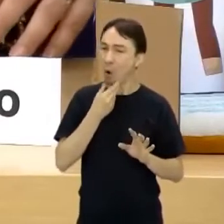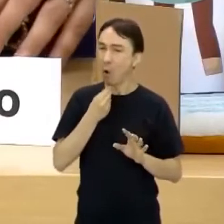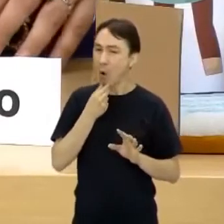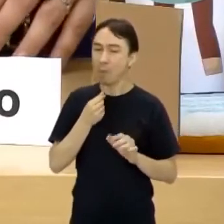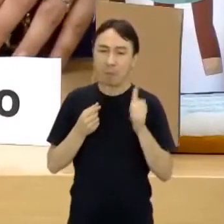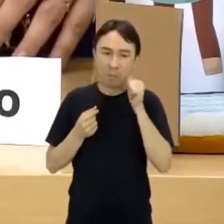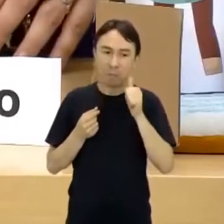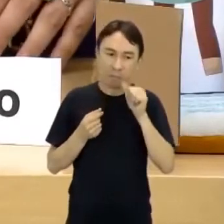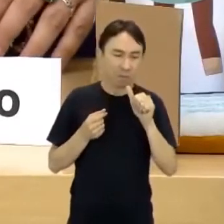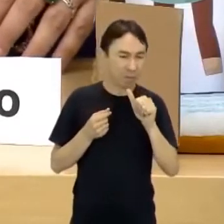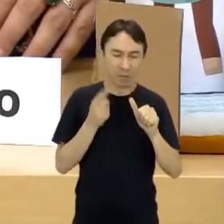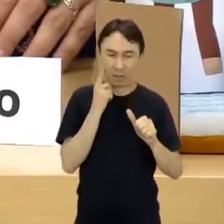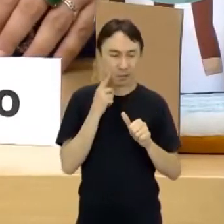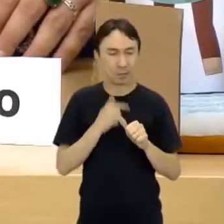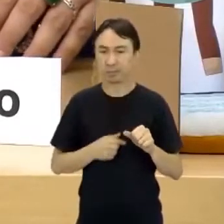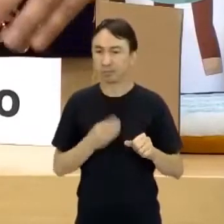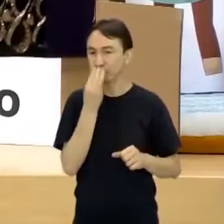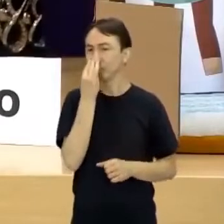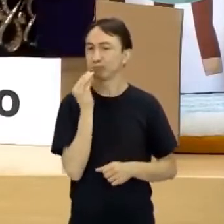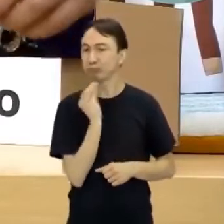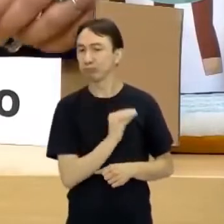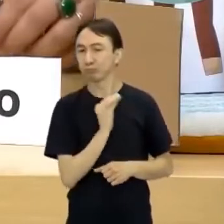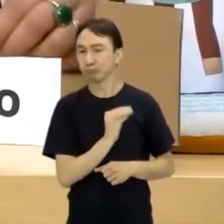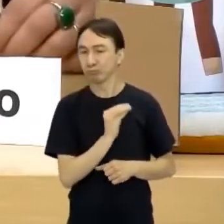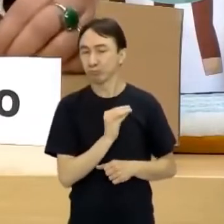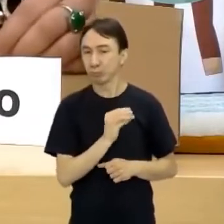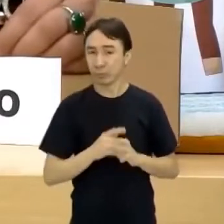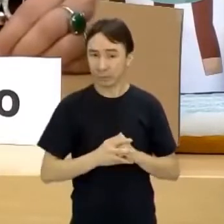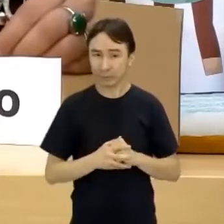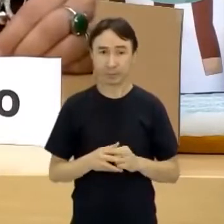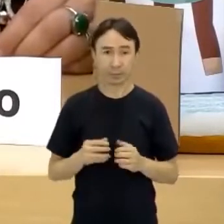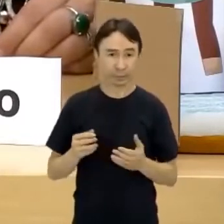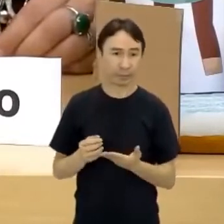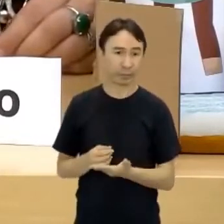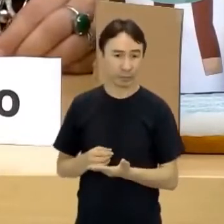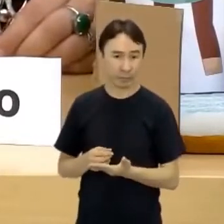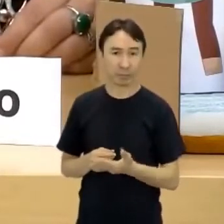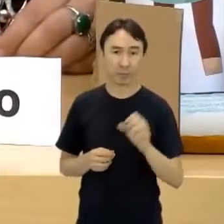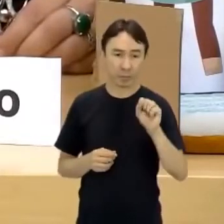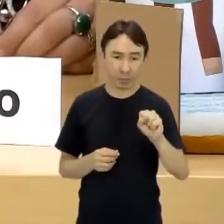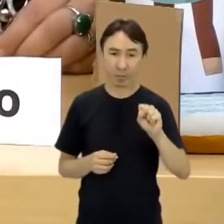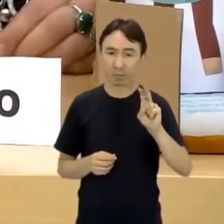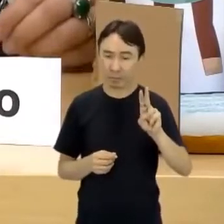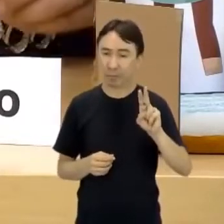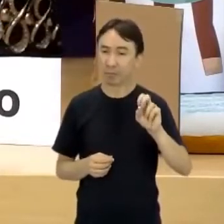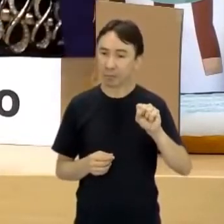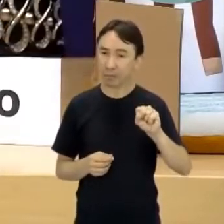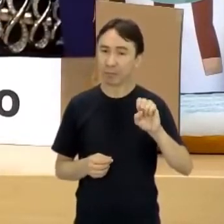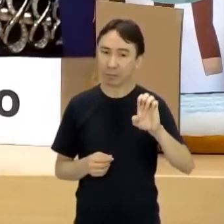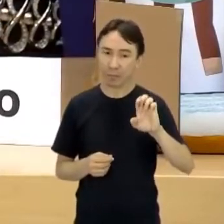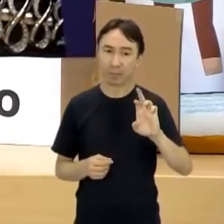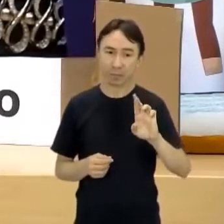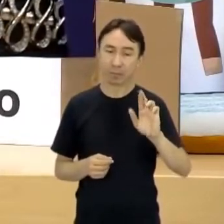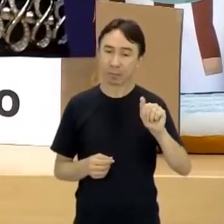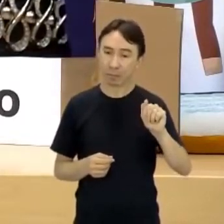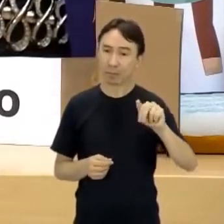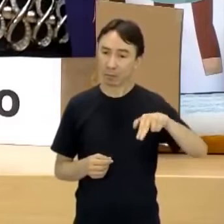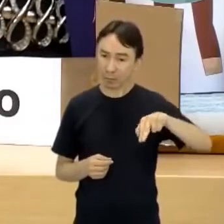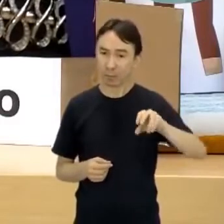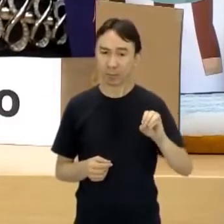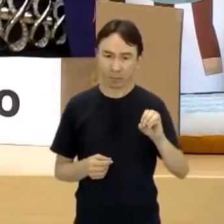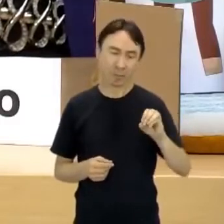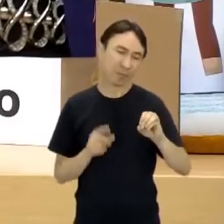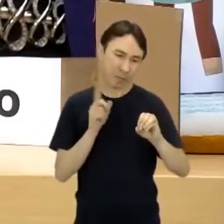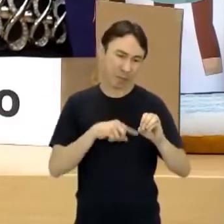Então, o suzerano, que é este daqui, o suzerano, ele é um nobre e ele tem